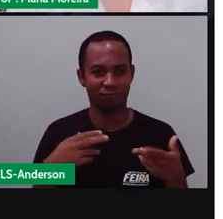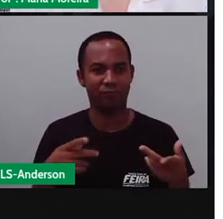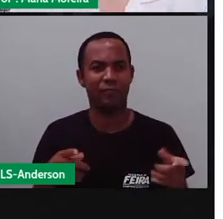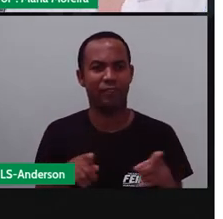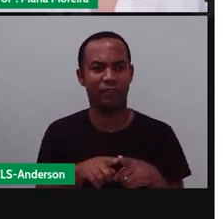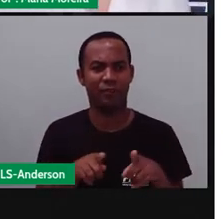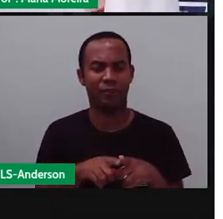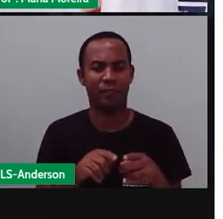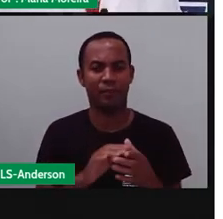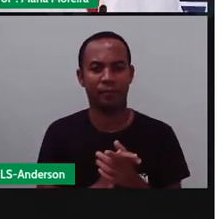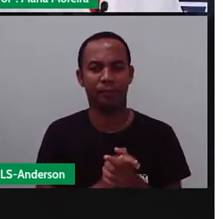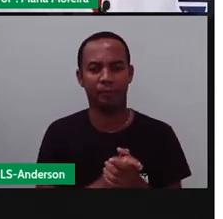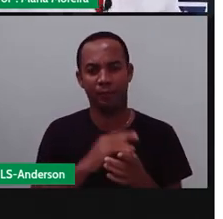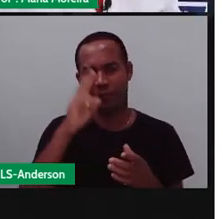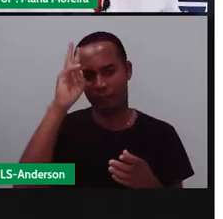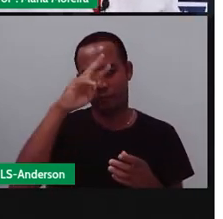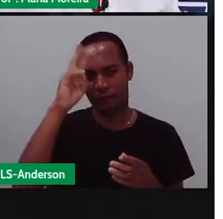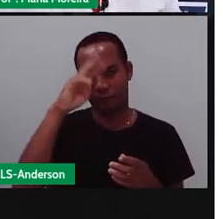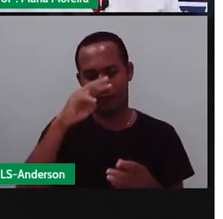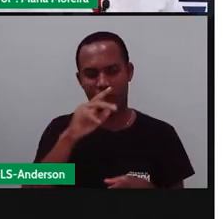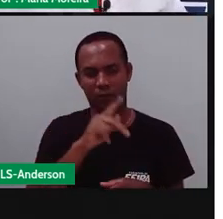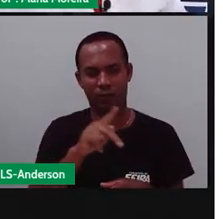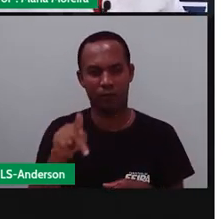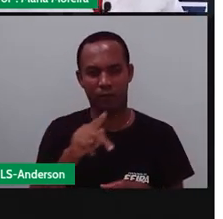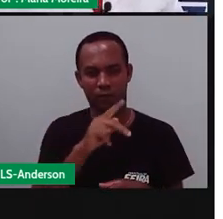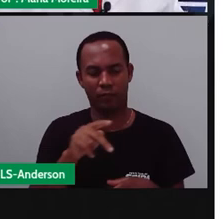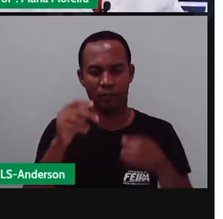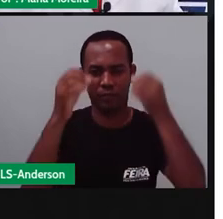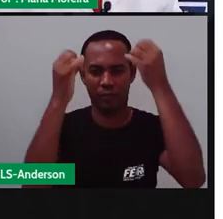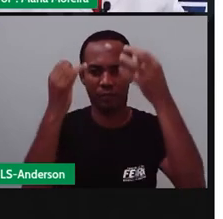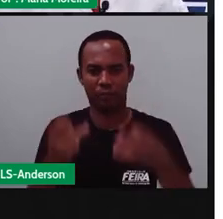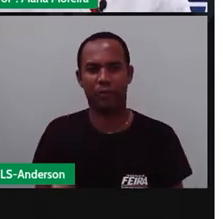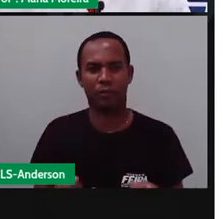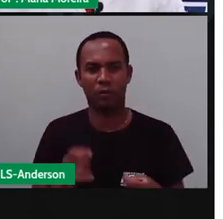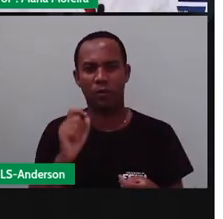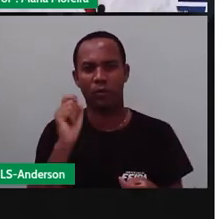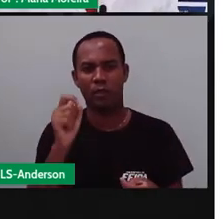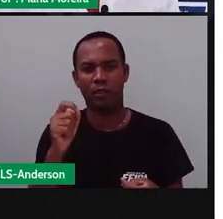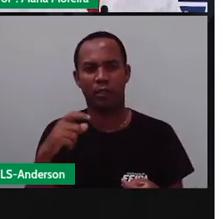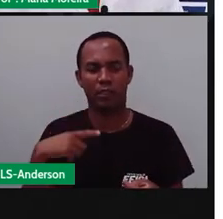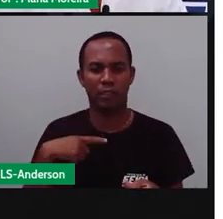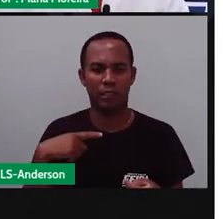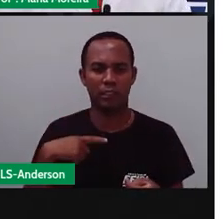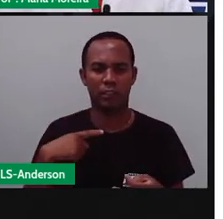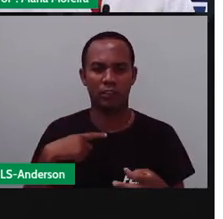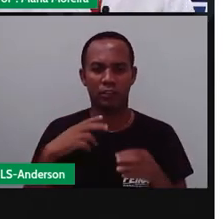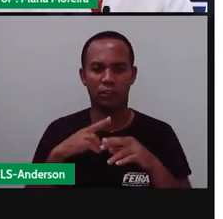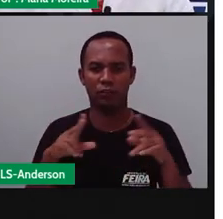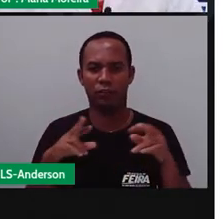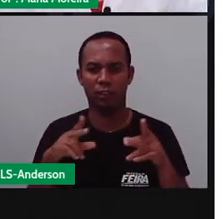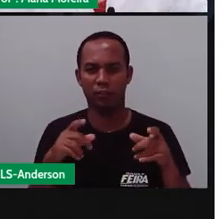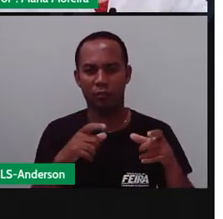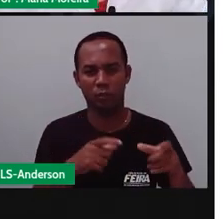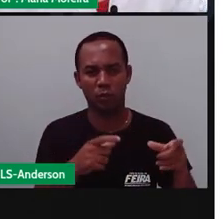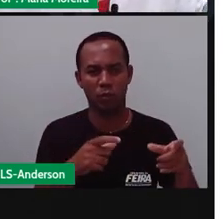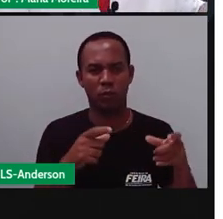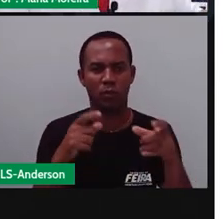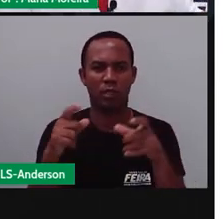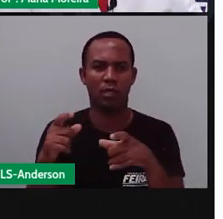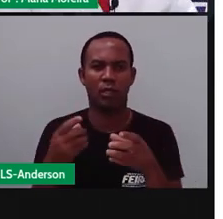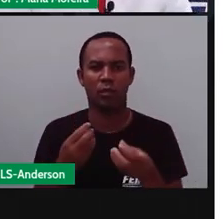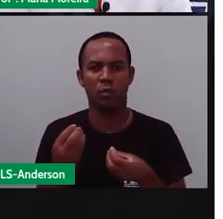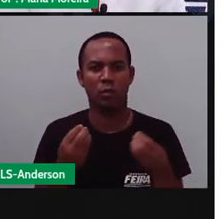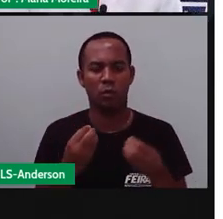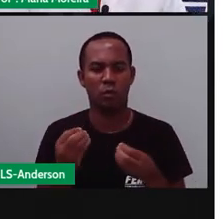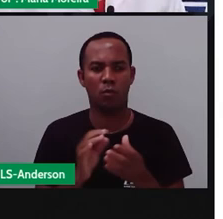não. Lembra que a Pró falou que existe o quê? Características de região para região.